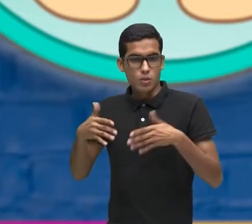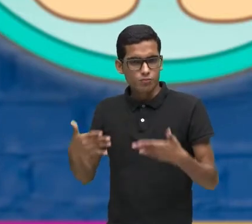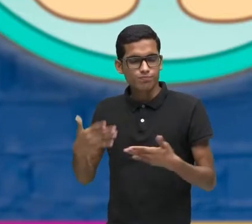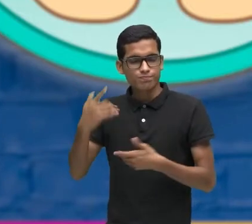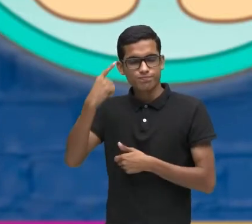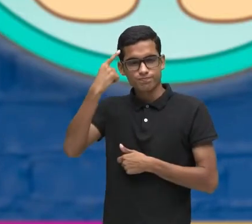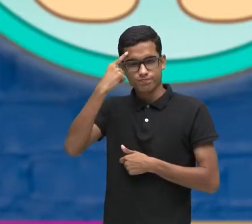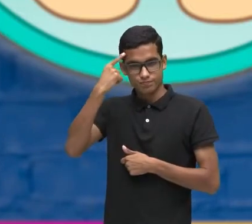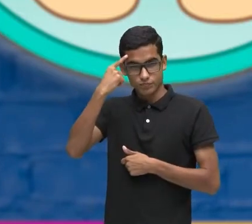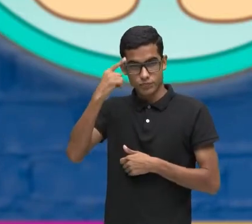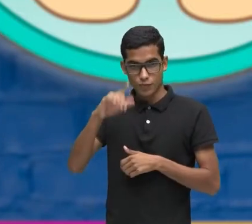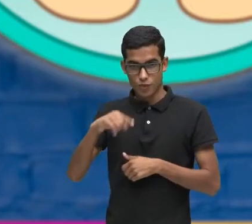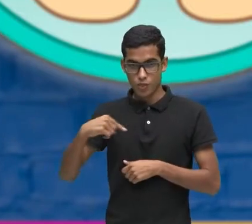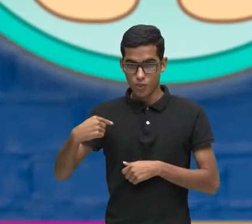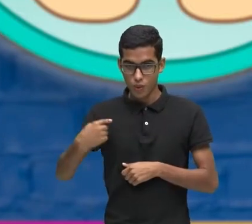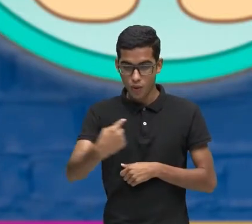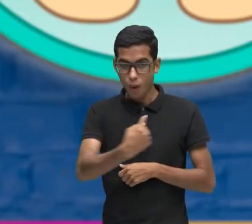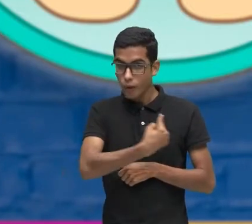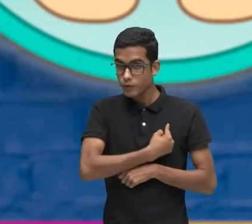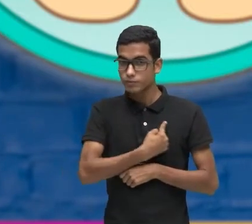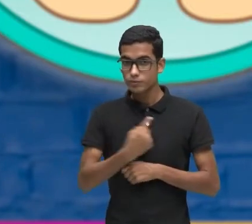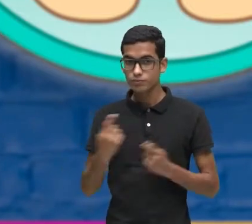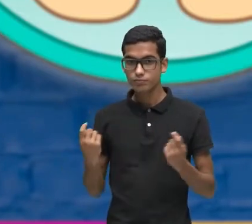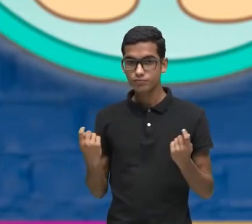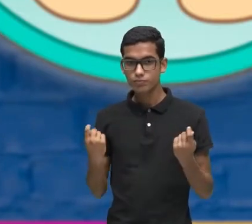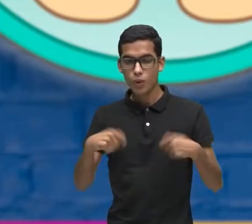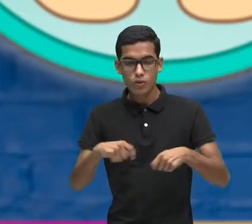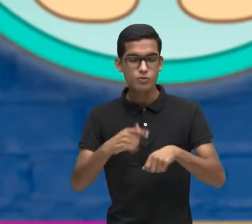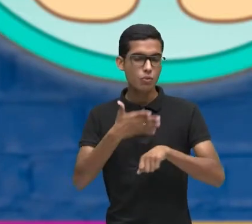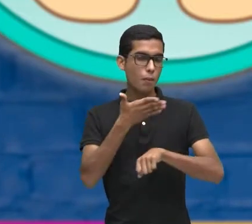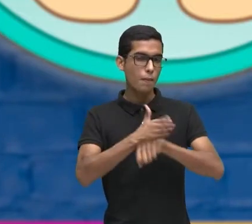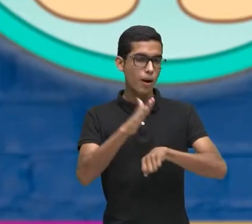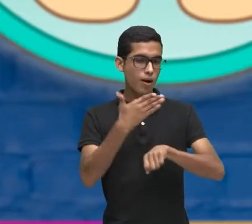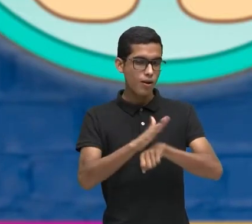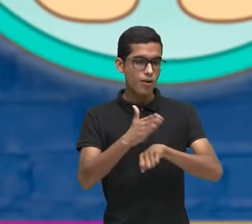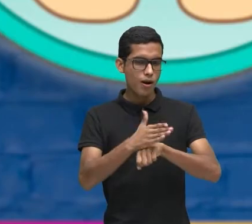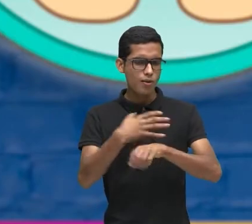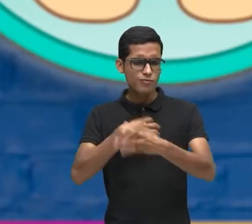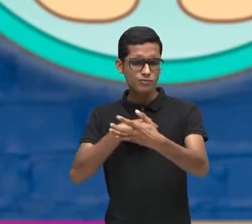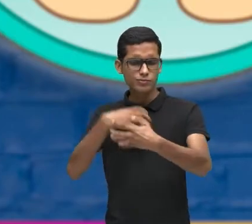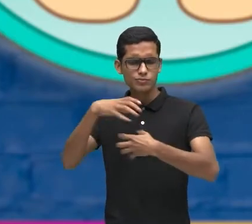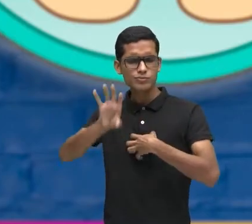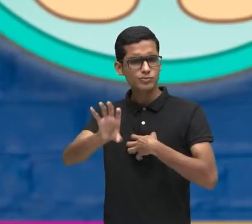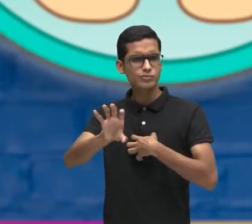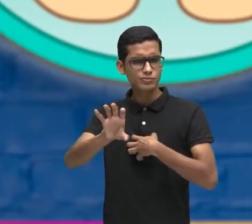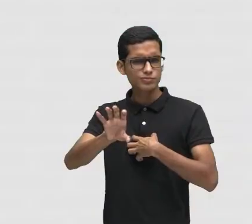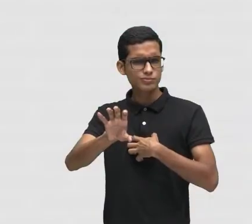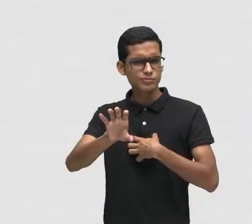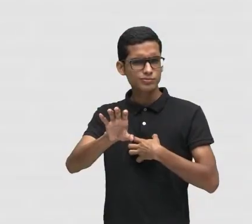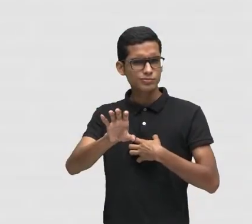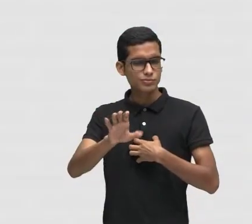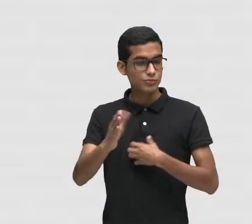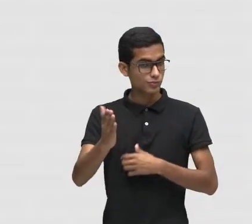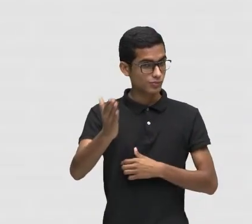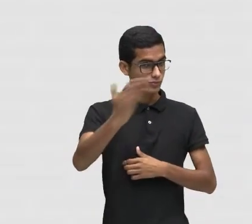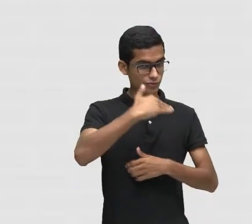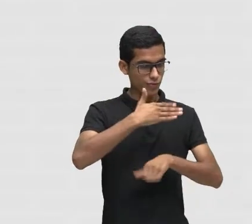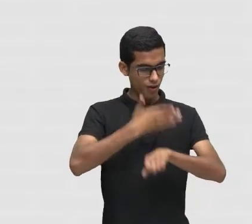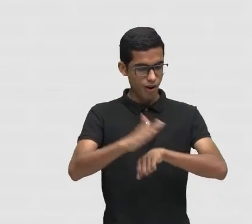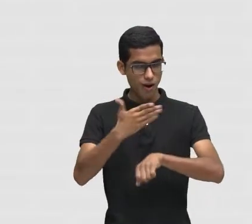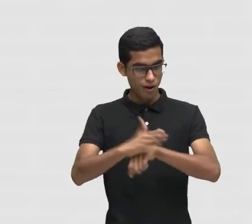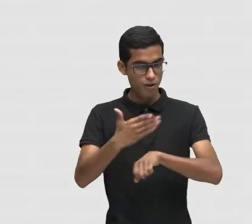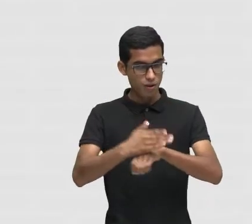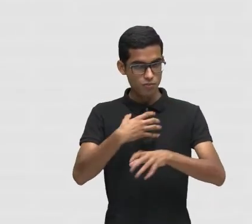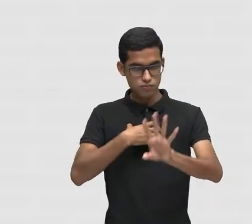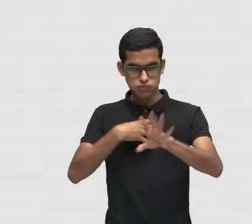Nós Podemos Exercitar A empatia Então Vamos comigo Exercitar a